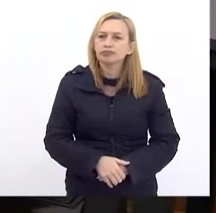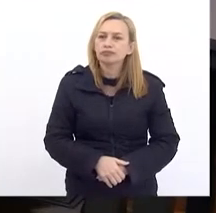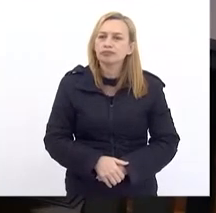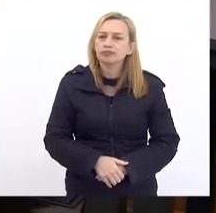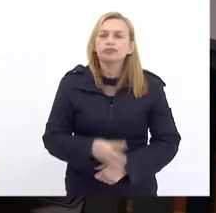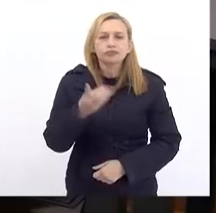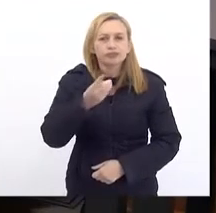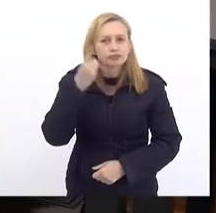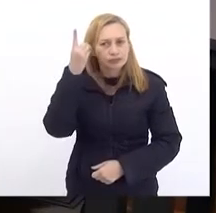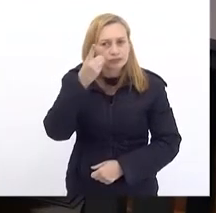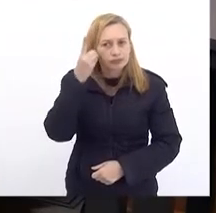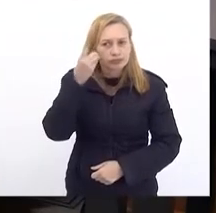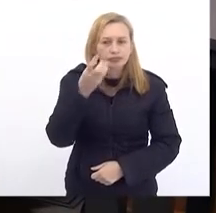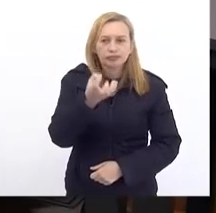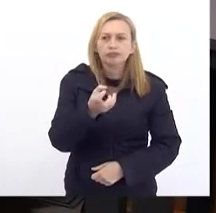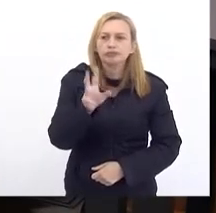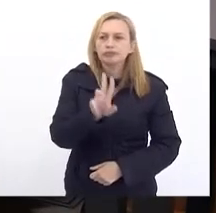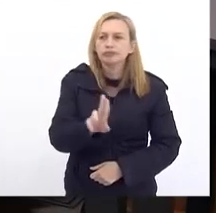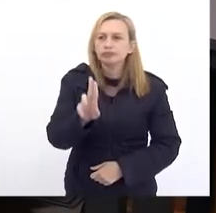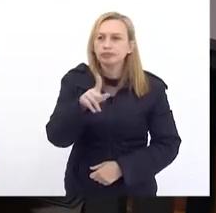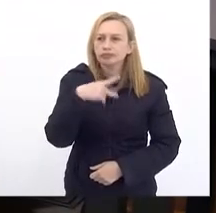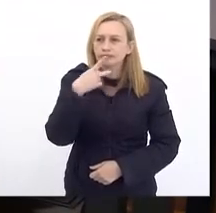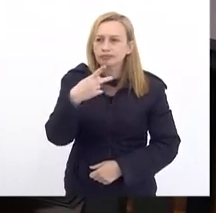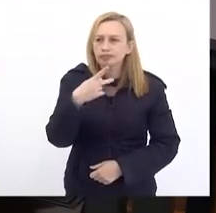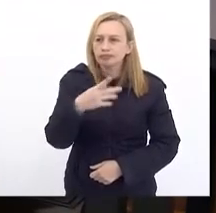Algum Deputado Quer fazer O uso Da palavra